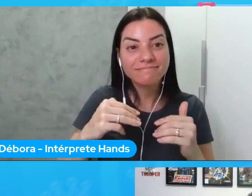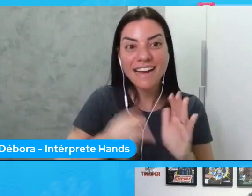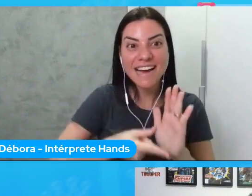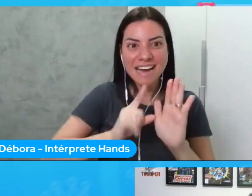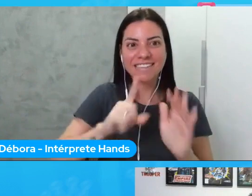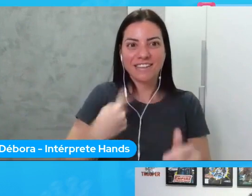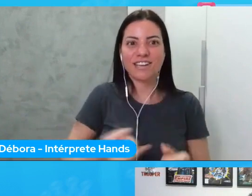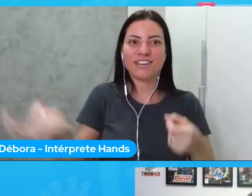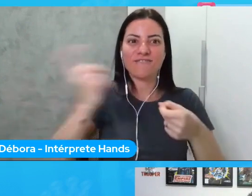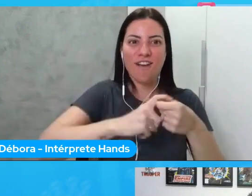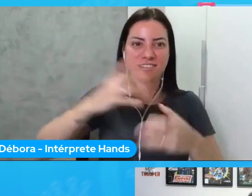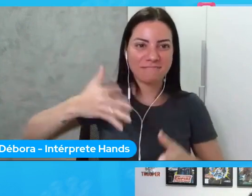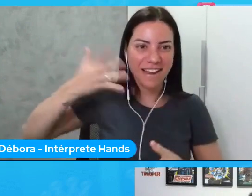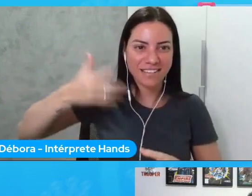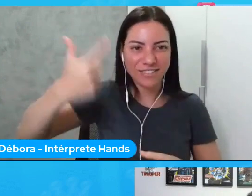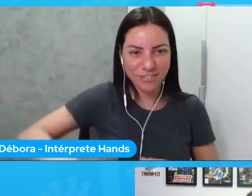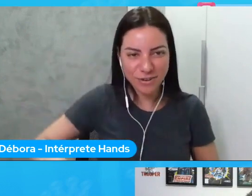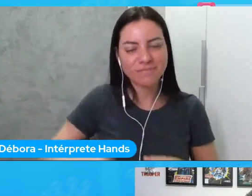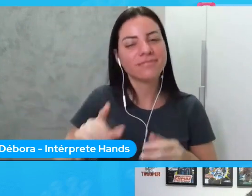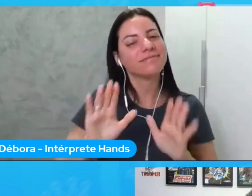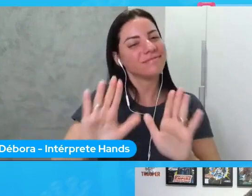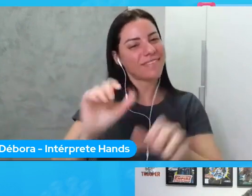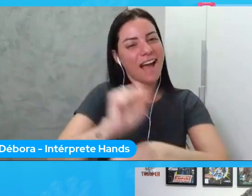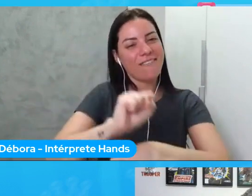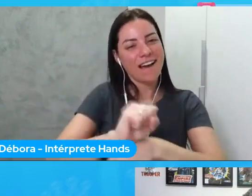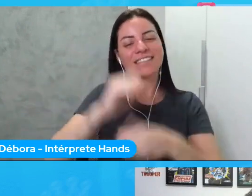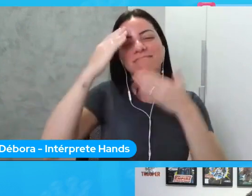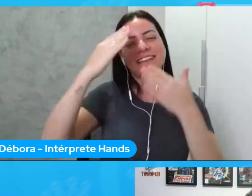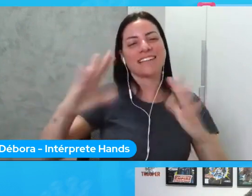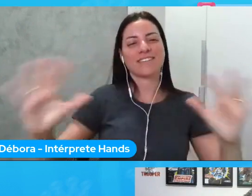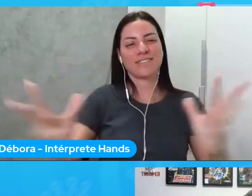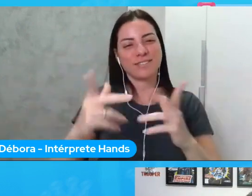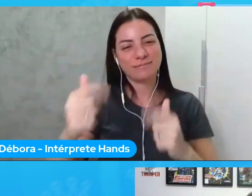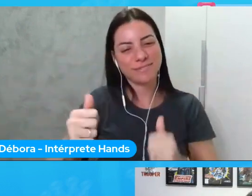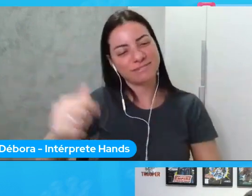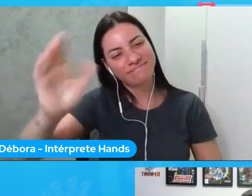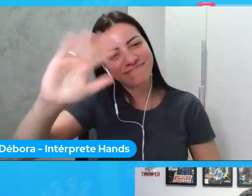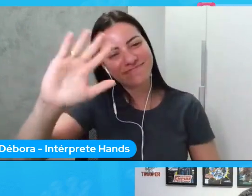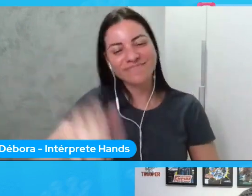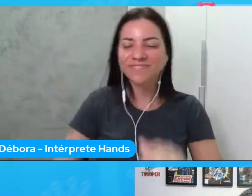beleza fiquem aí até mais obrigado a todo mundo até mais tchau tchau tchau tchau